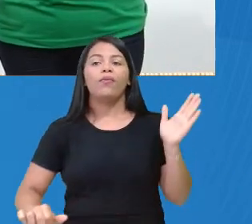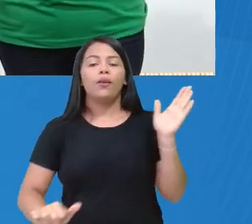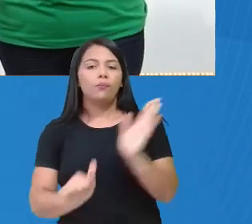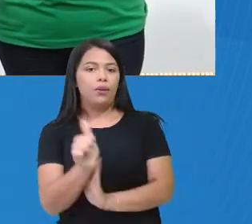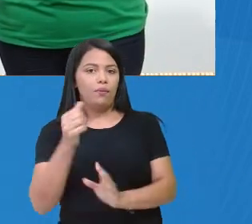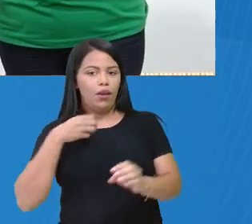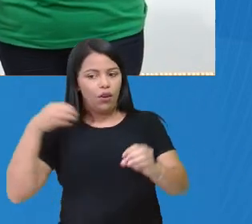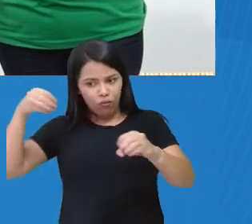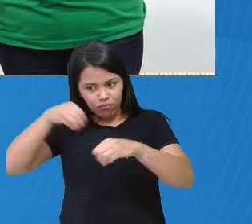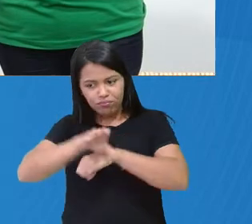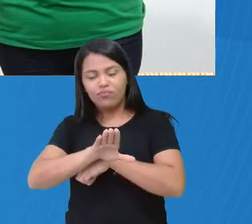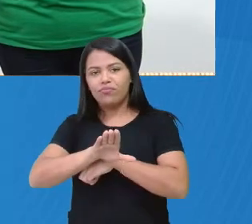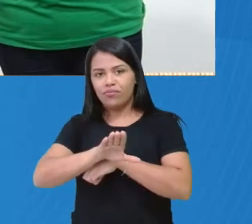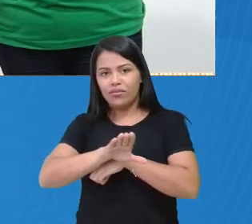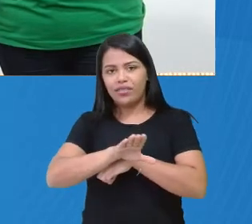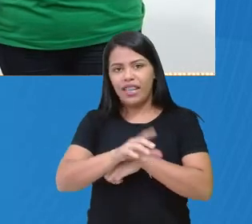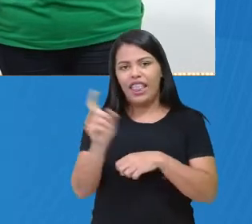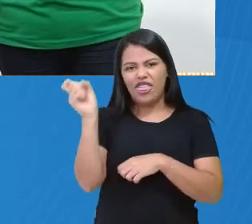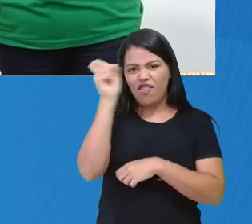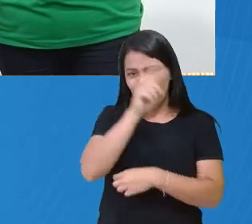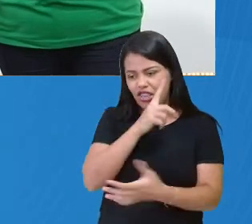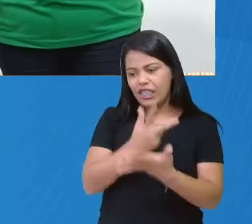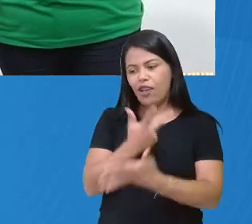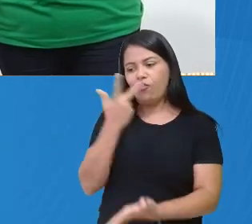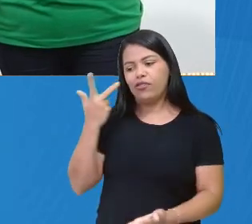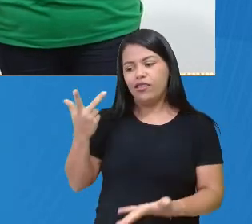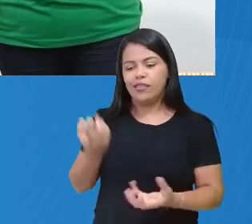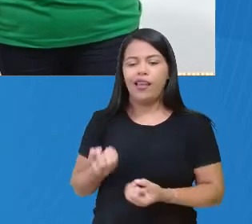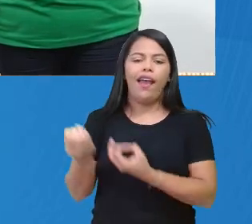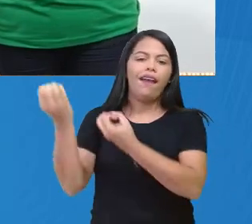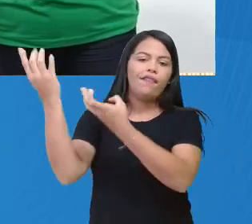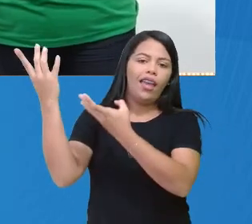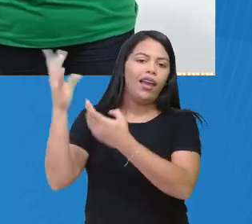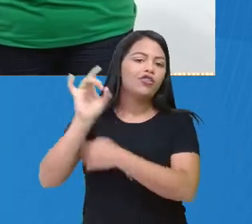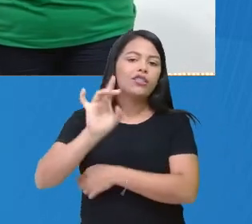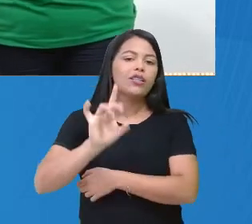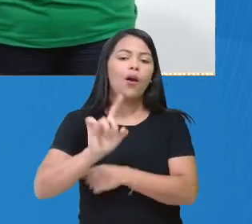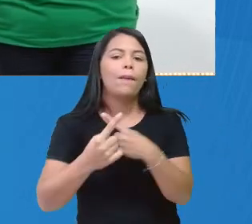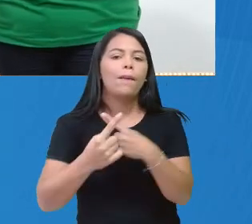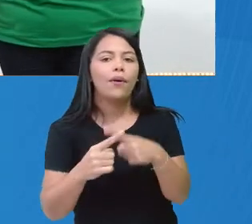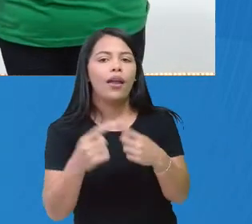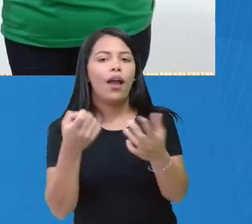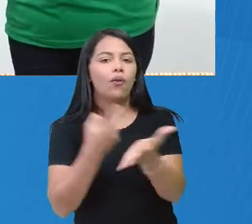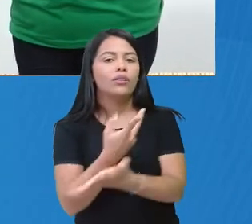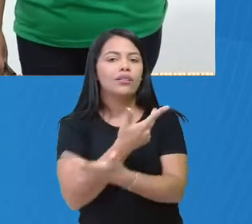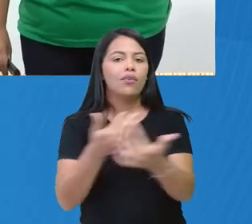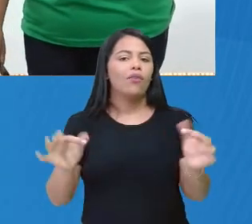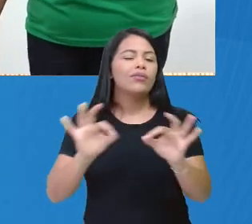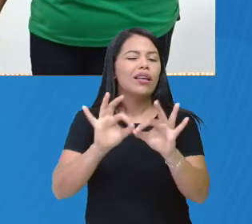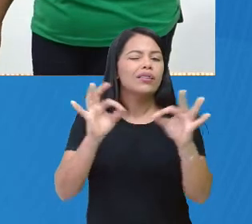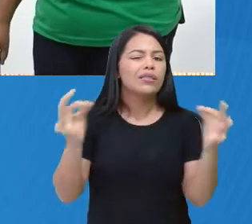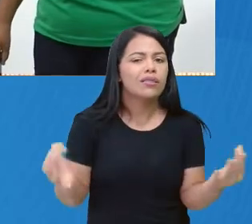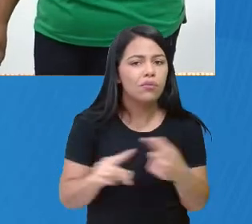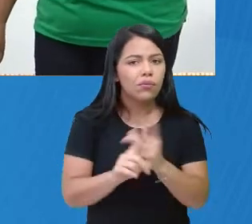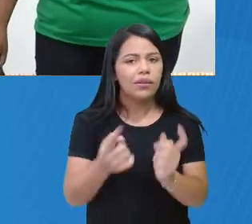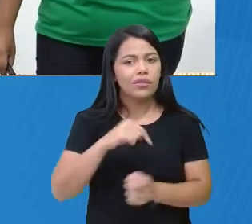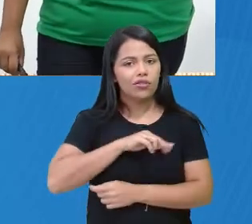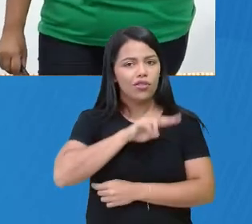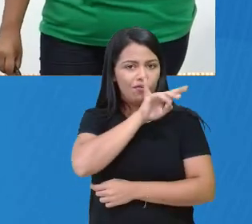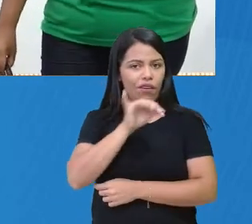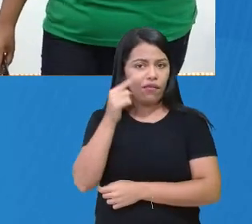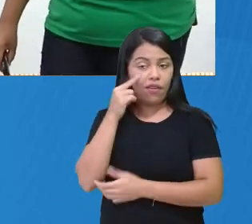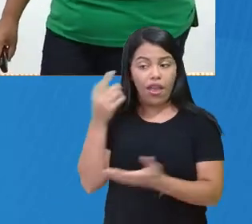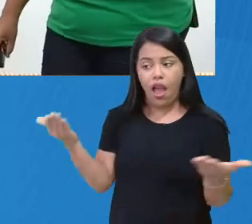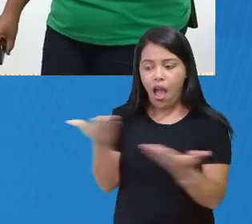spoiler, vai ser difícil acontecer a viagem por uma coisa bem simples. Mas a gente vai saber agora na historinha, tá